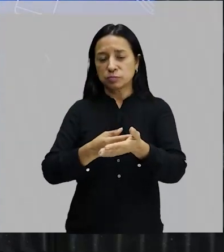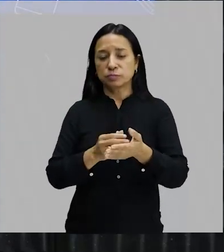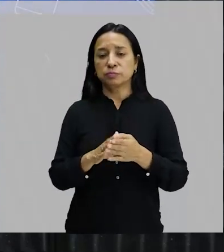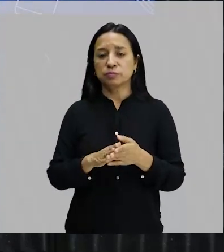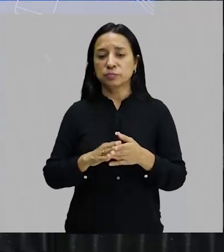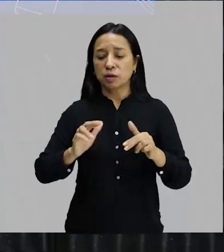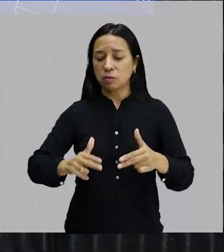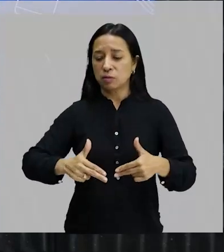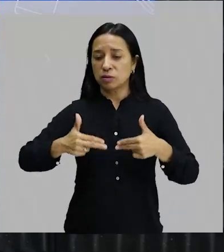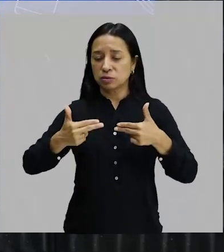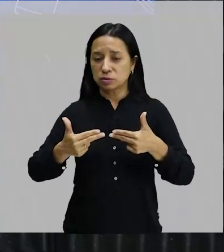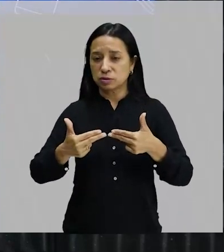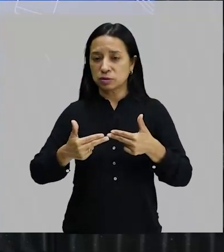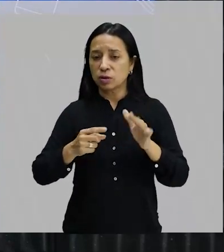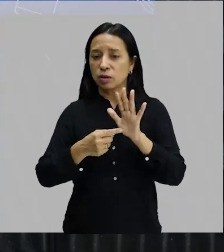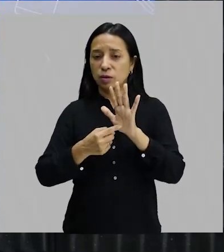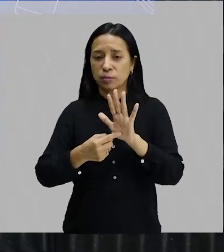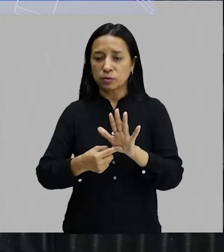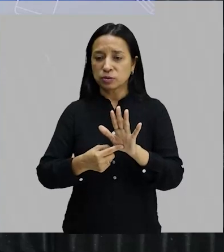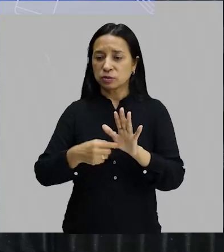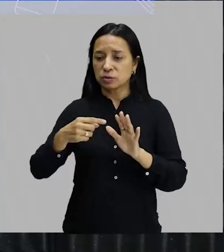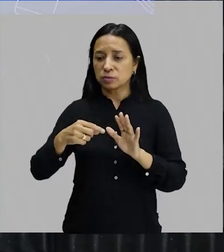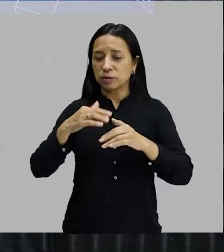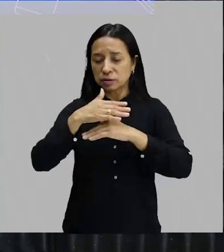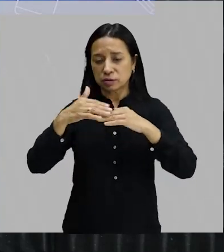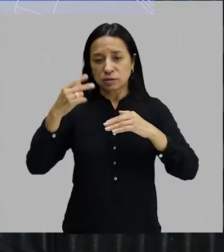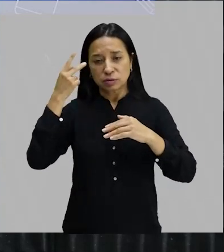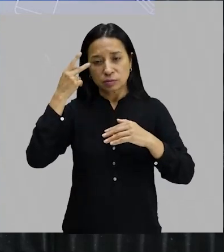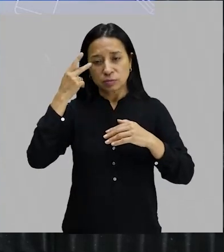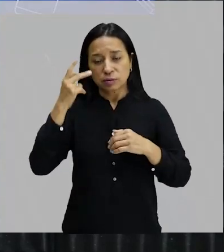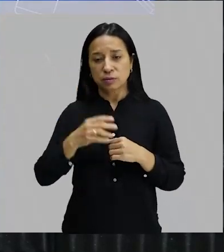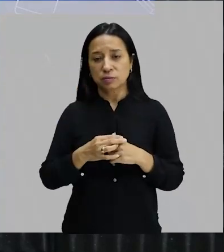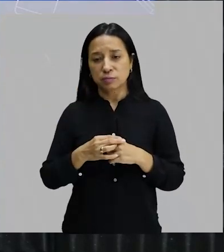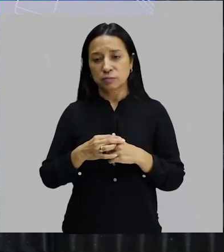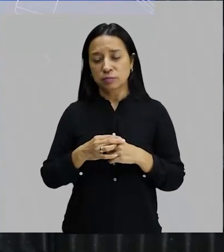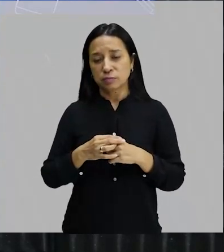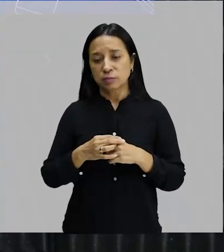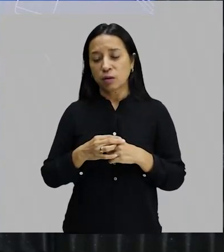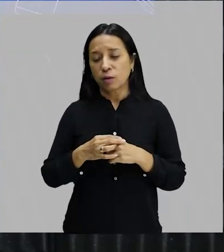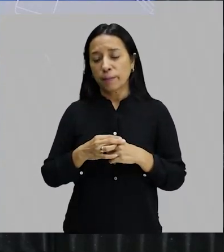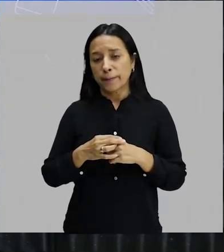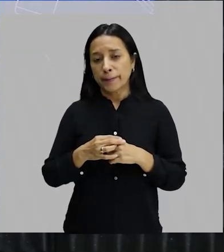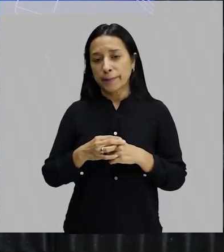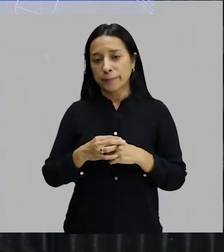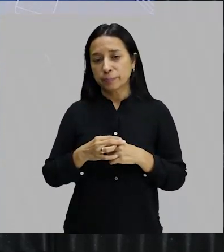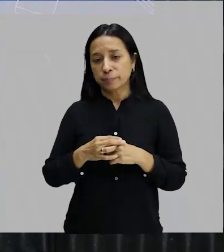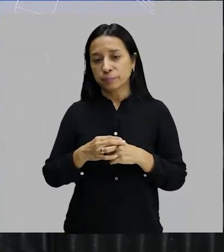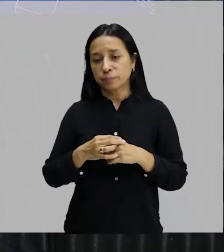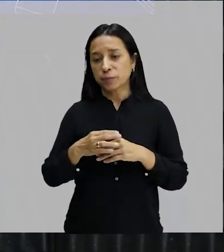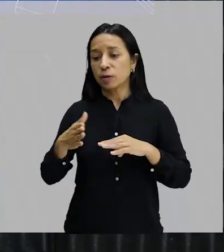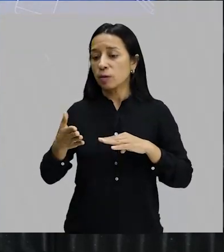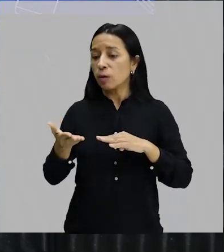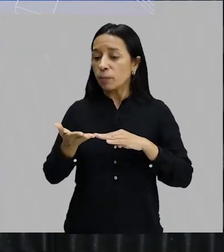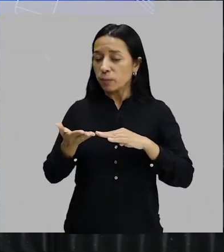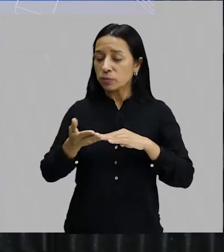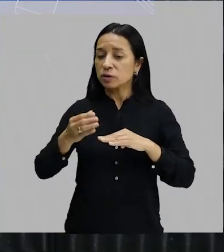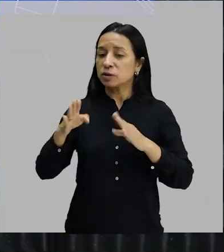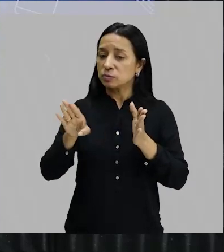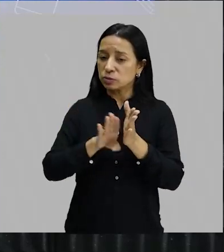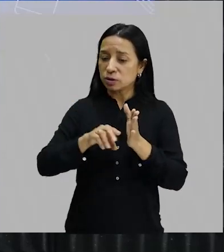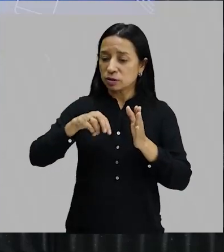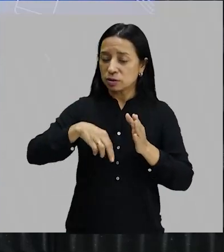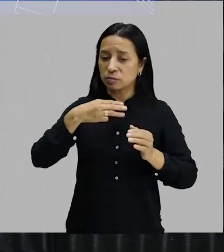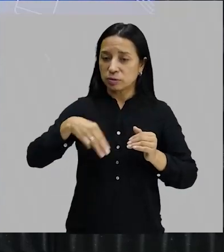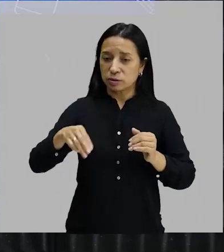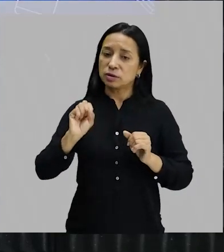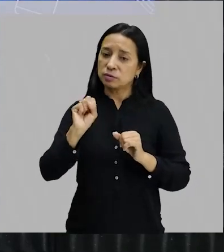de São Paulo é hoje. O modernismo chega no Maranhão? Sim. Saímos do modernismo em nível nacional. E eu vou citar o